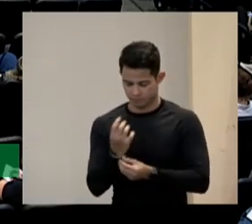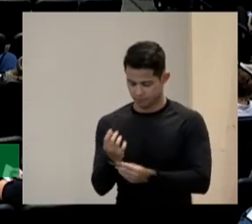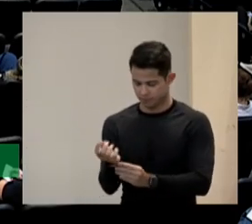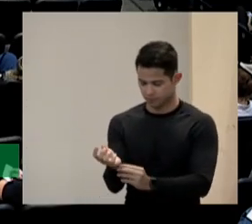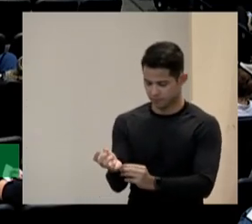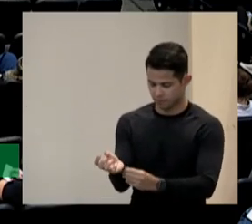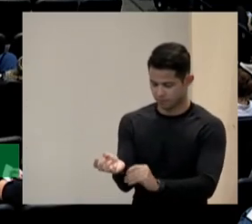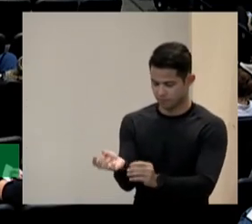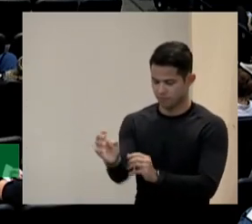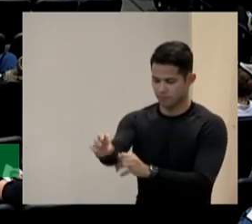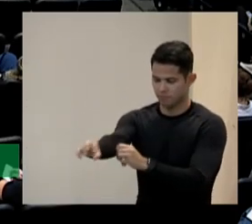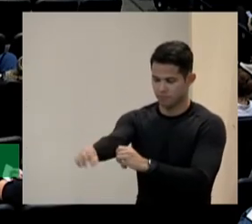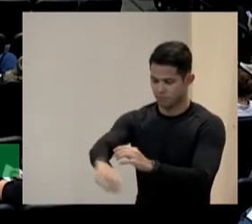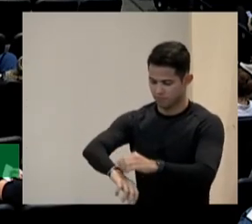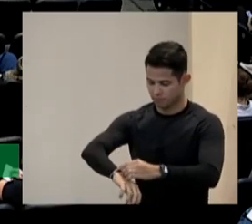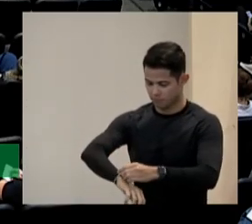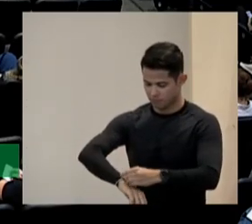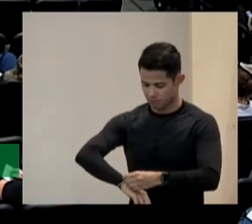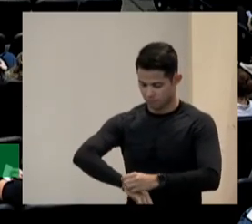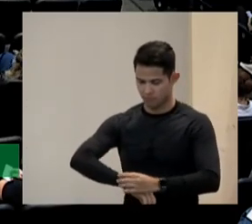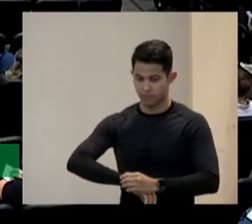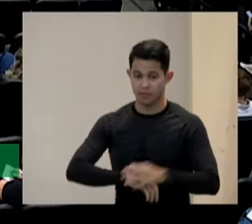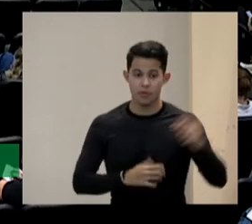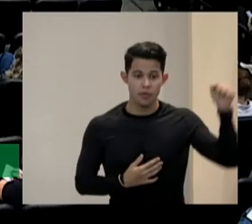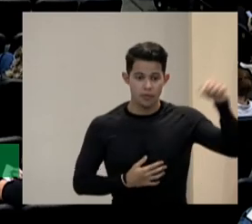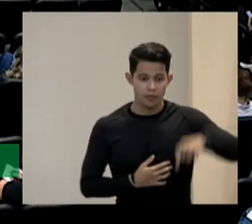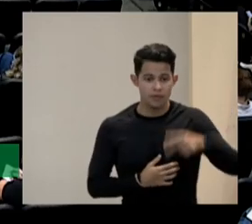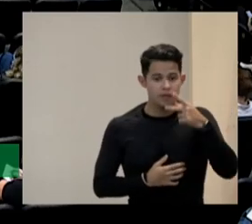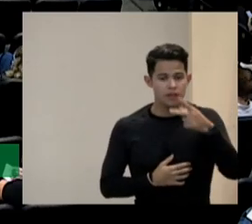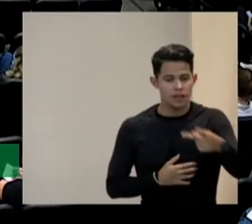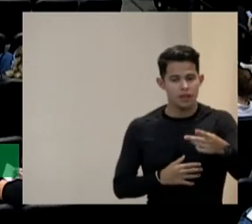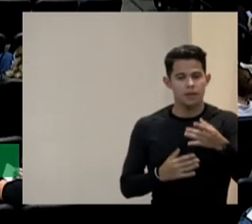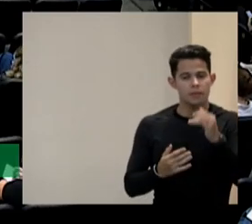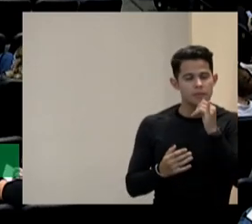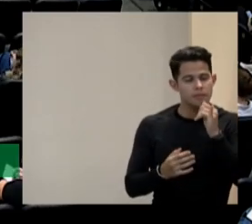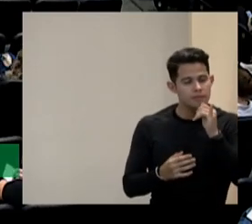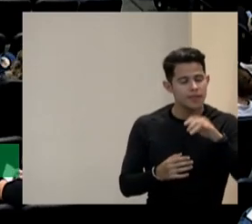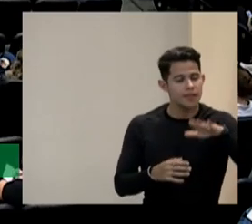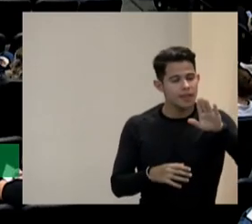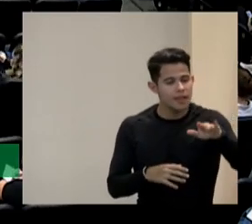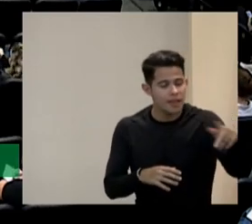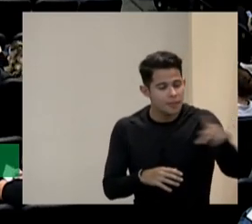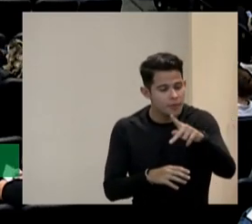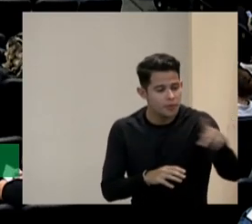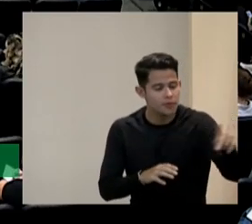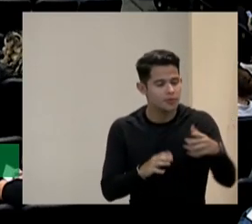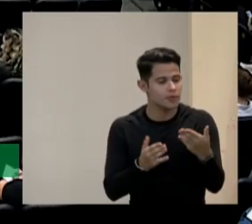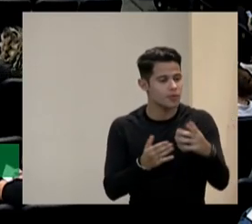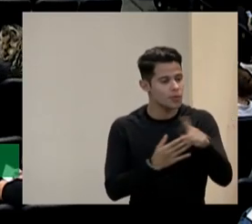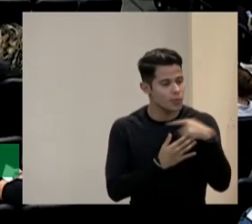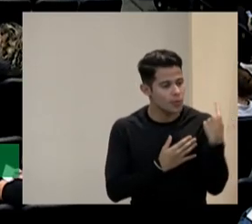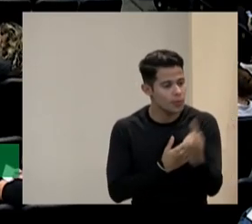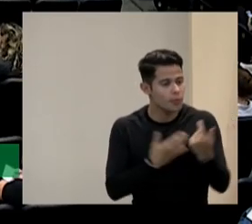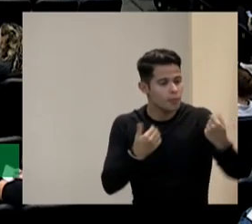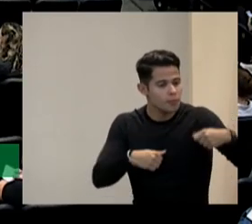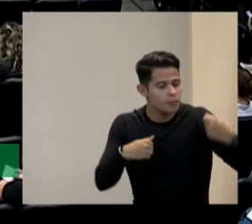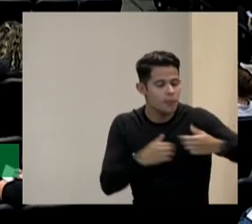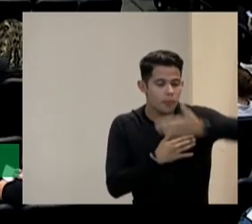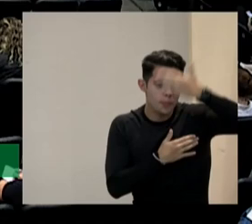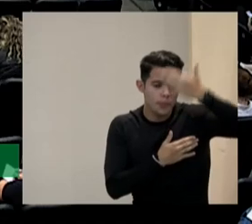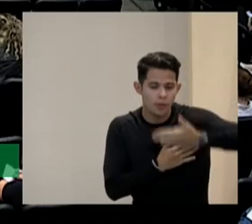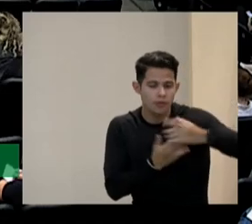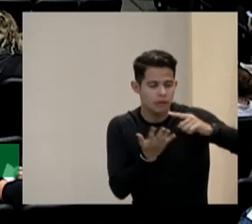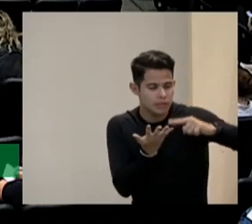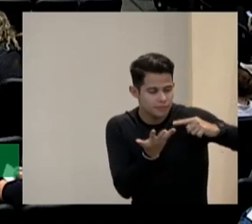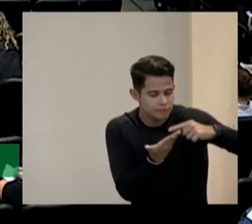categórica me perguntam mas não professor nós temos que prestar contas sobre todo nos ensinos fundamentais nos temos que